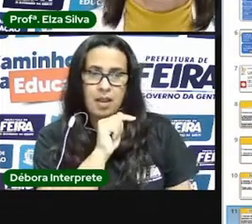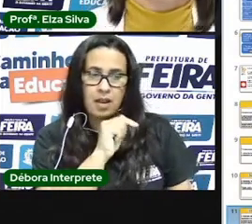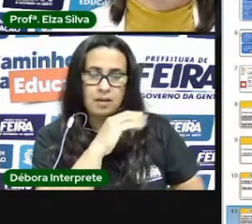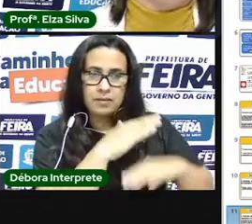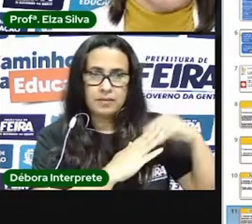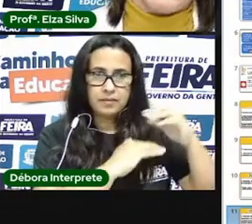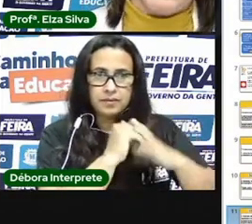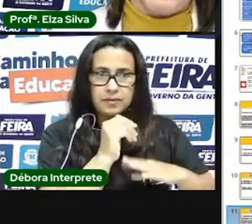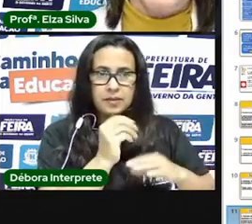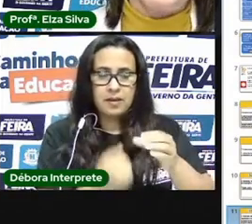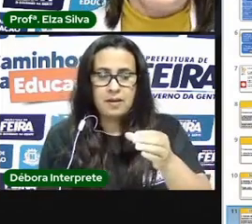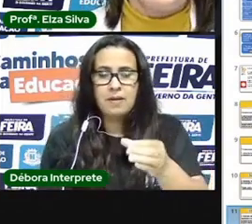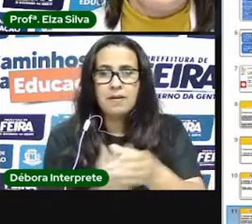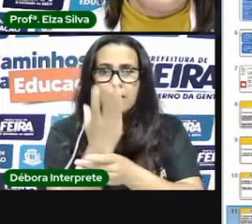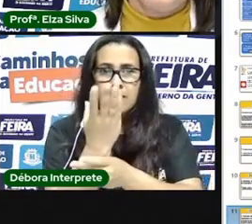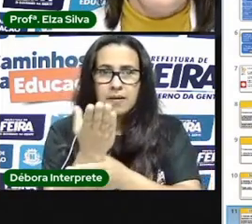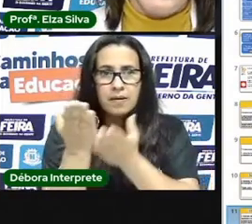1927.